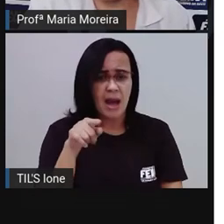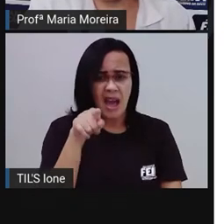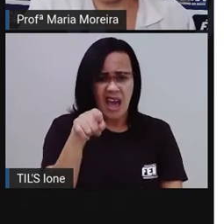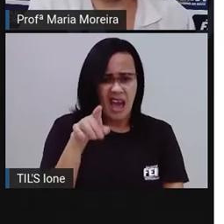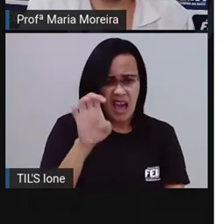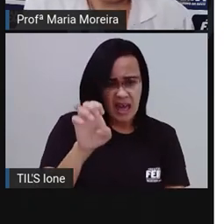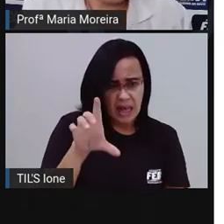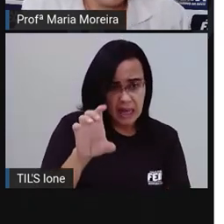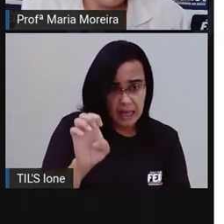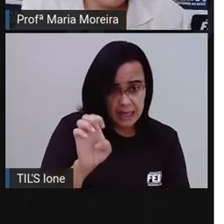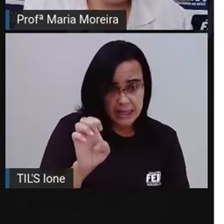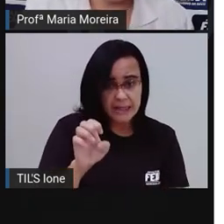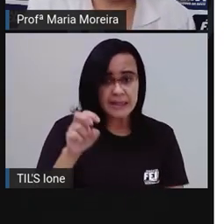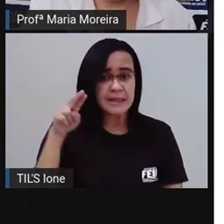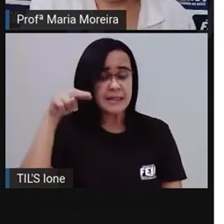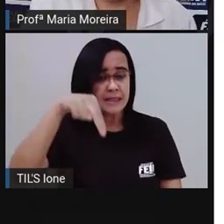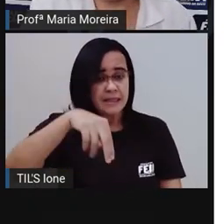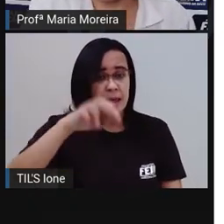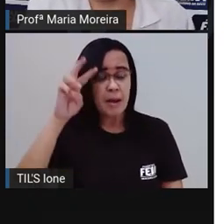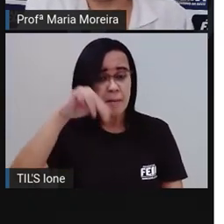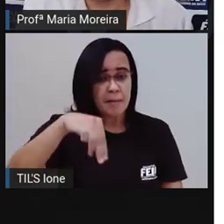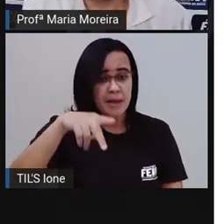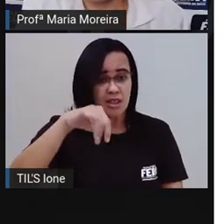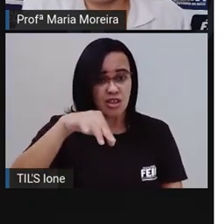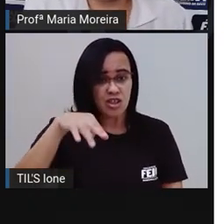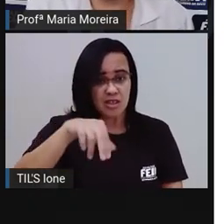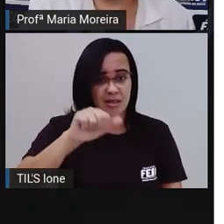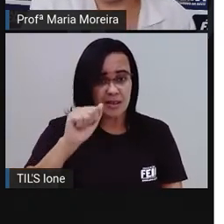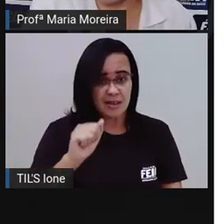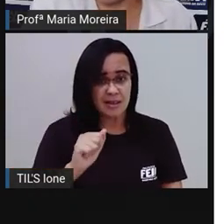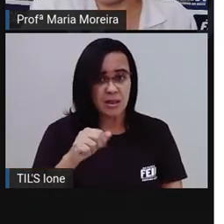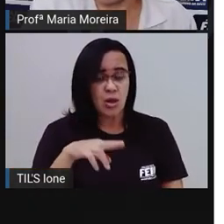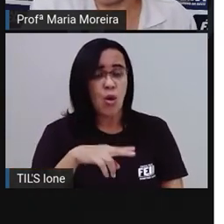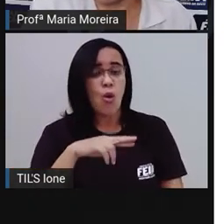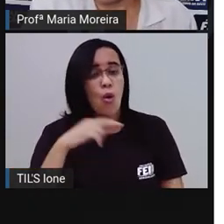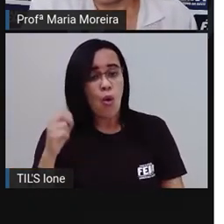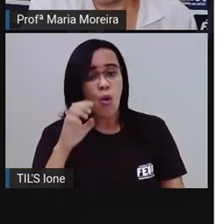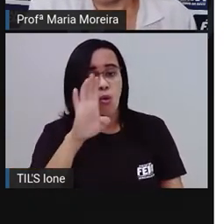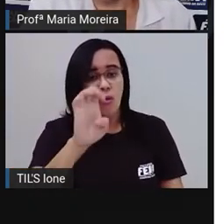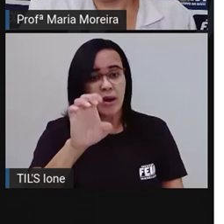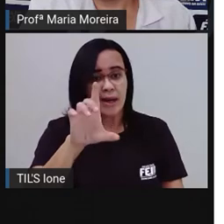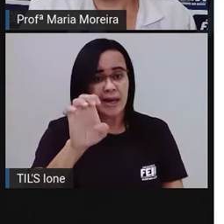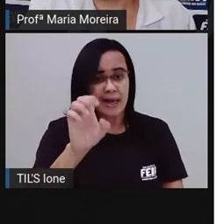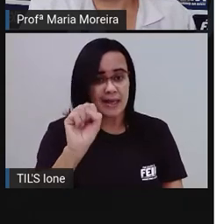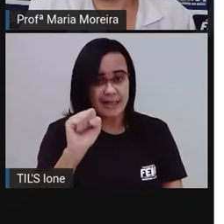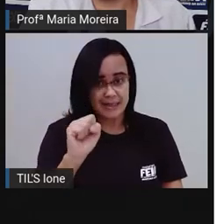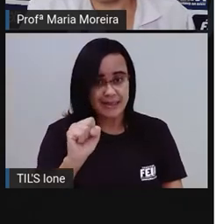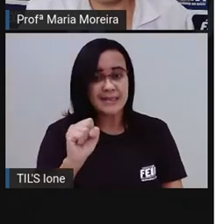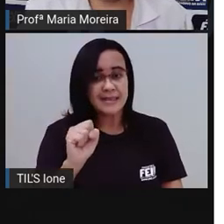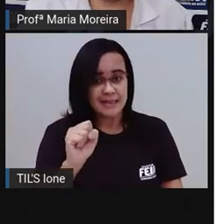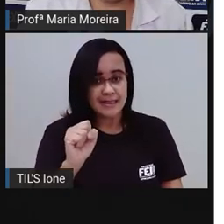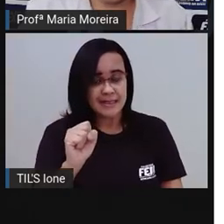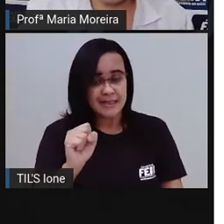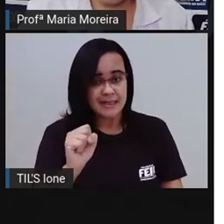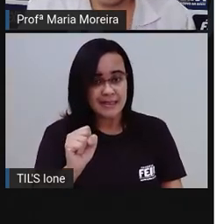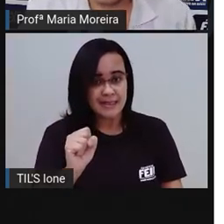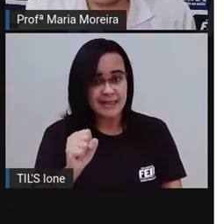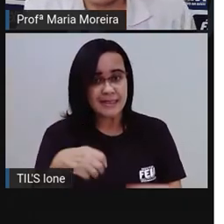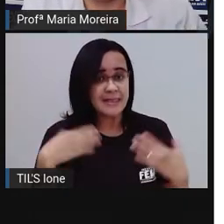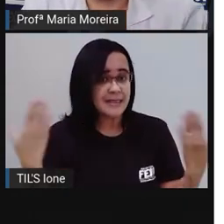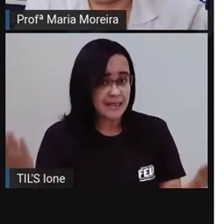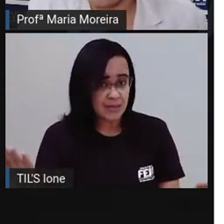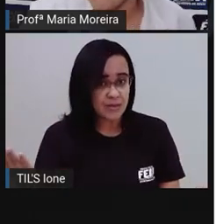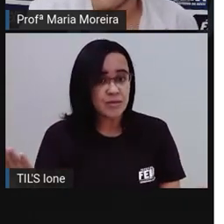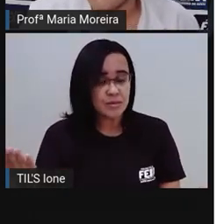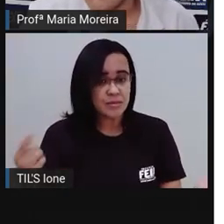foi para o shopping. Menina foi para o shopping. E eles foram para o shopping. Ó, o foi. Eles foi ou